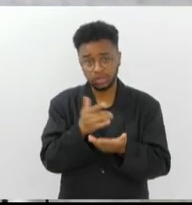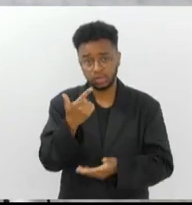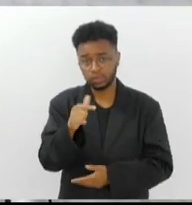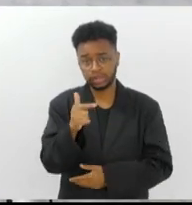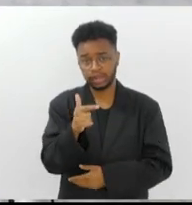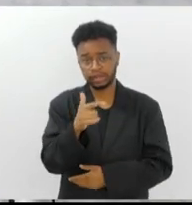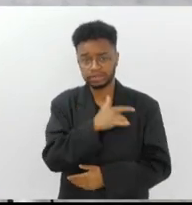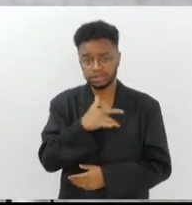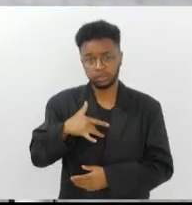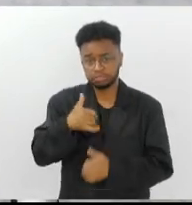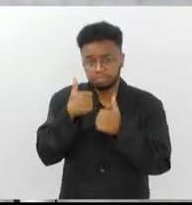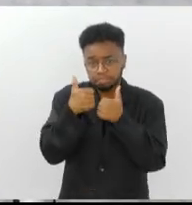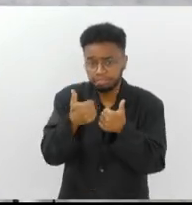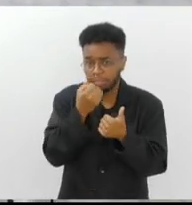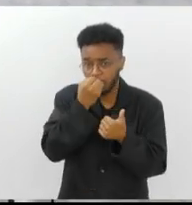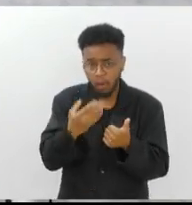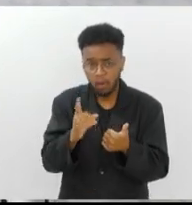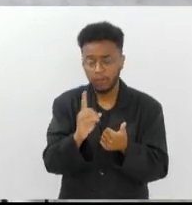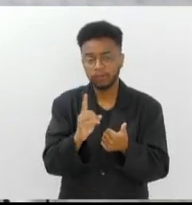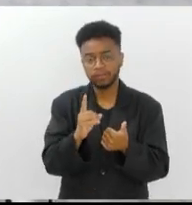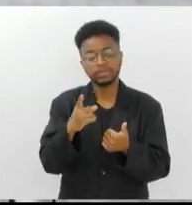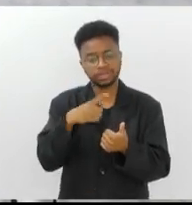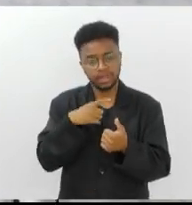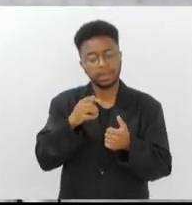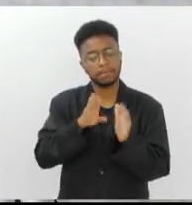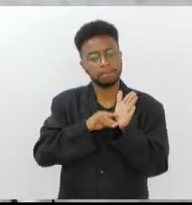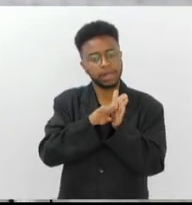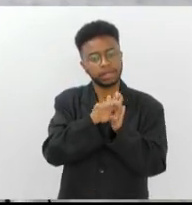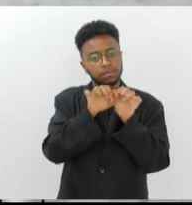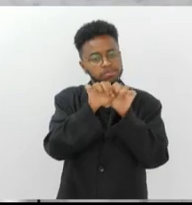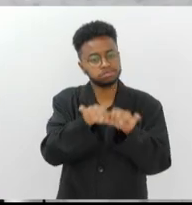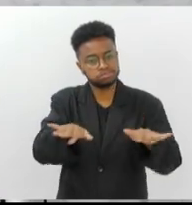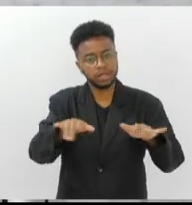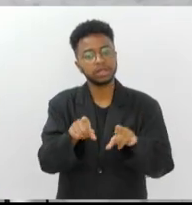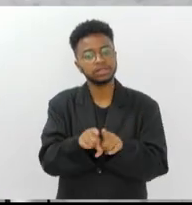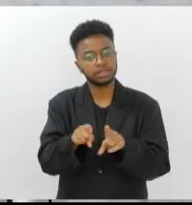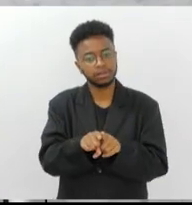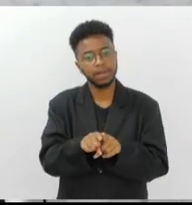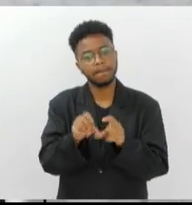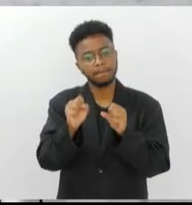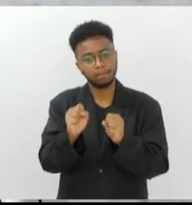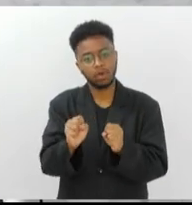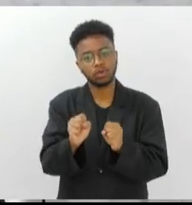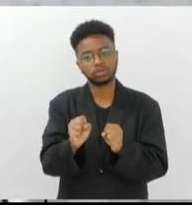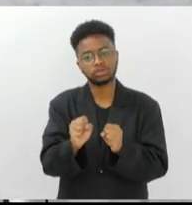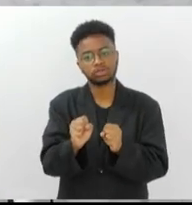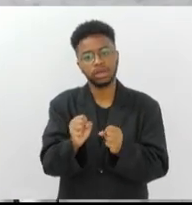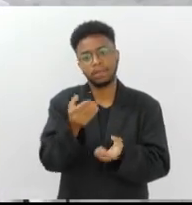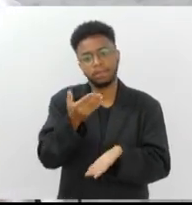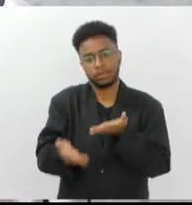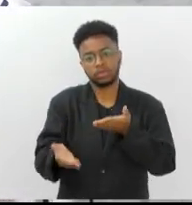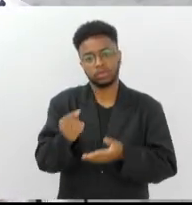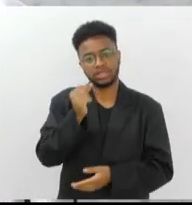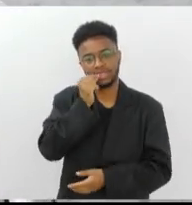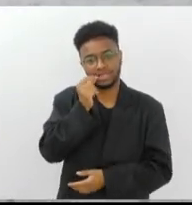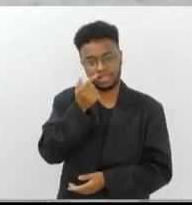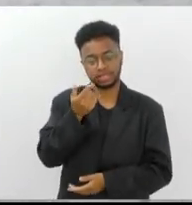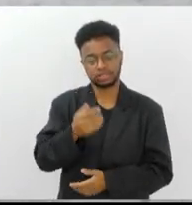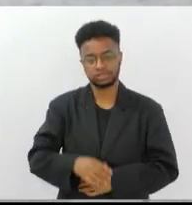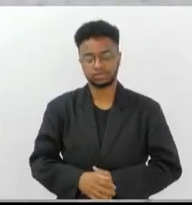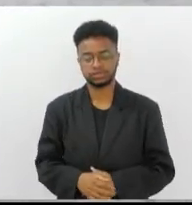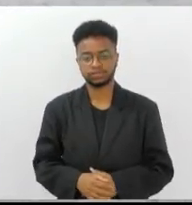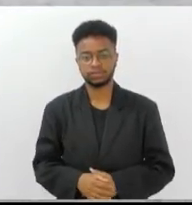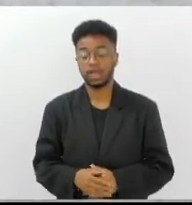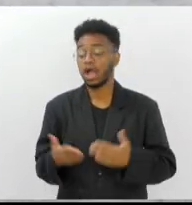boa saúde bucal, vai proliferar bactérias, e assim você podendo até ter a perda do elemento dentário. Falando agora sobre